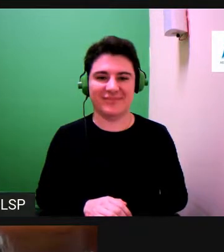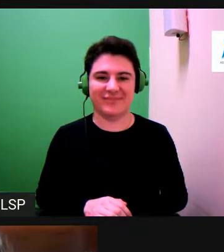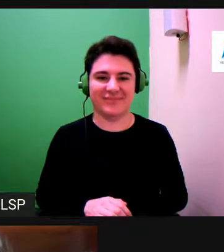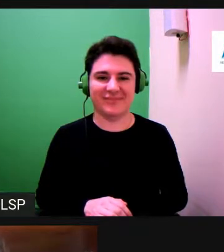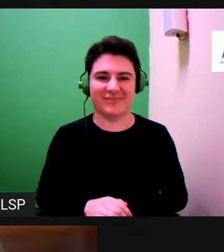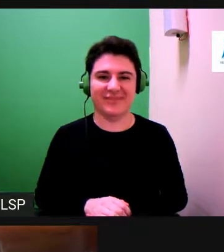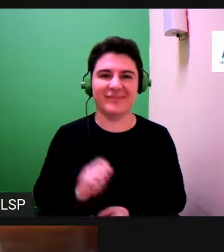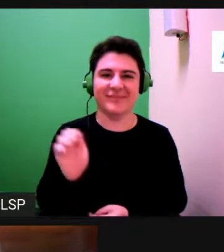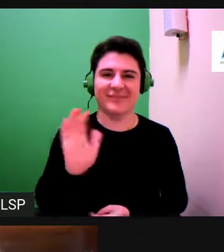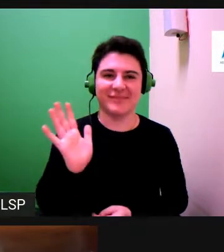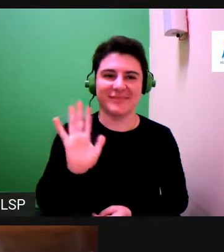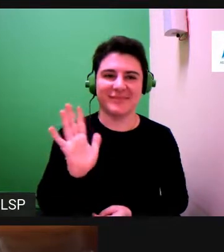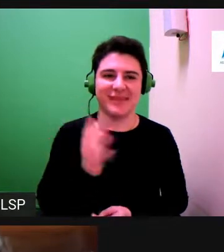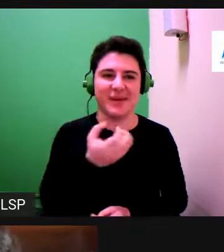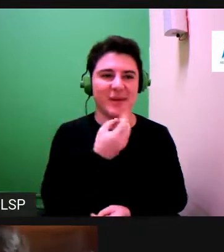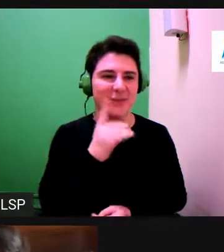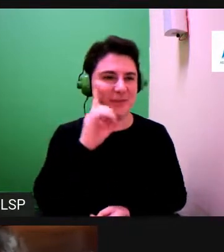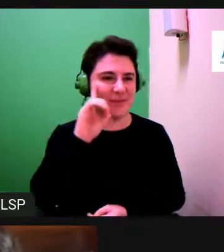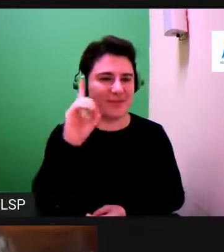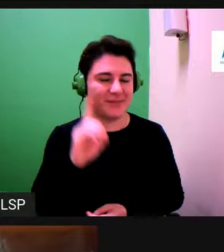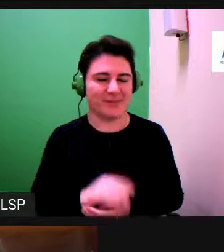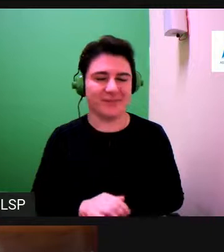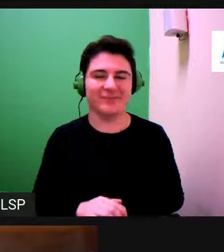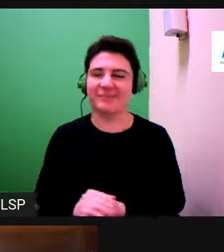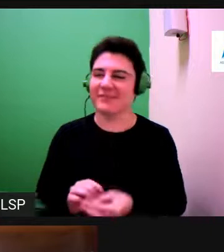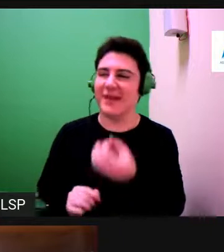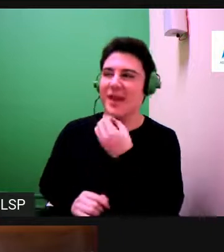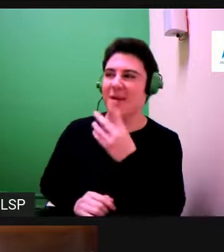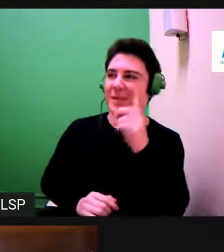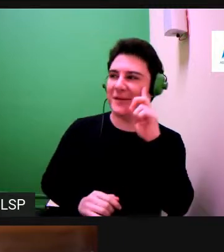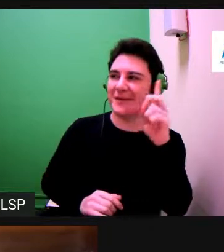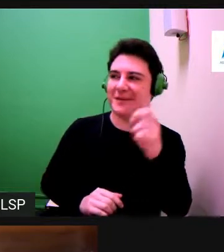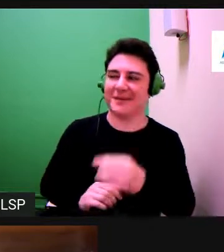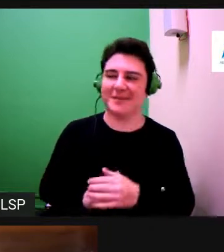Olá, bom dia. Bom dia, Carla.